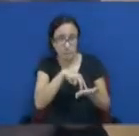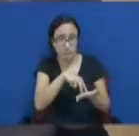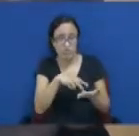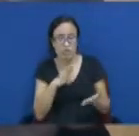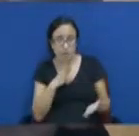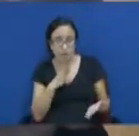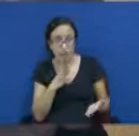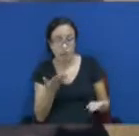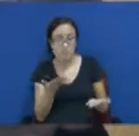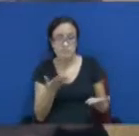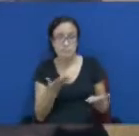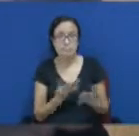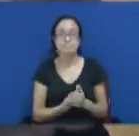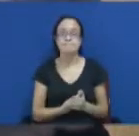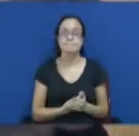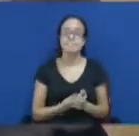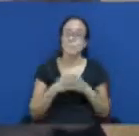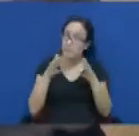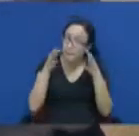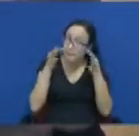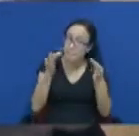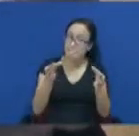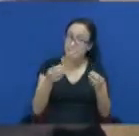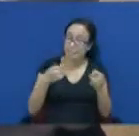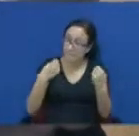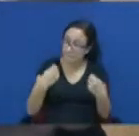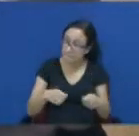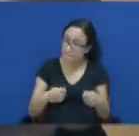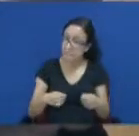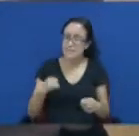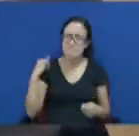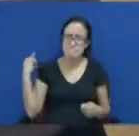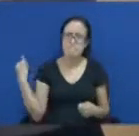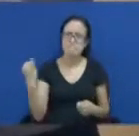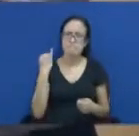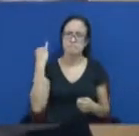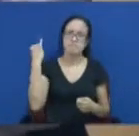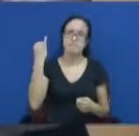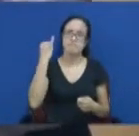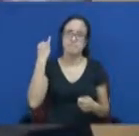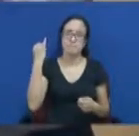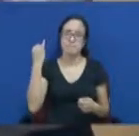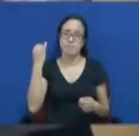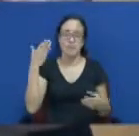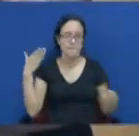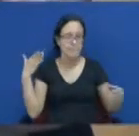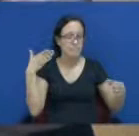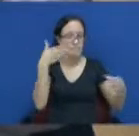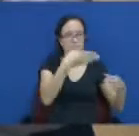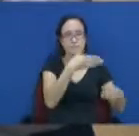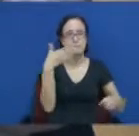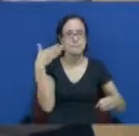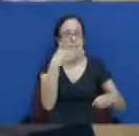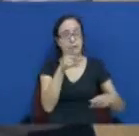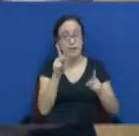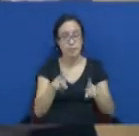veja, é sim de grandiosíssima importância a participação da nossa cidade nesse programa.